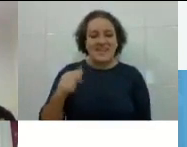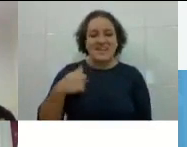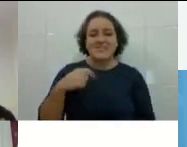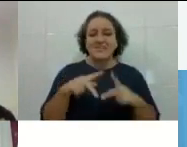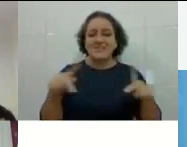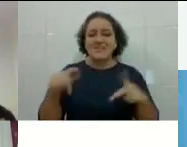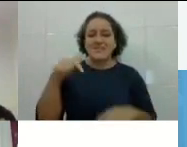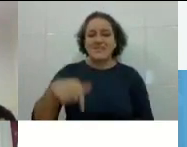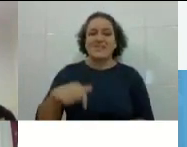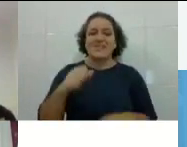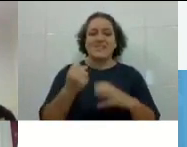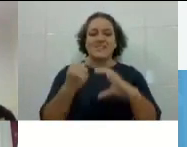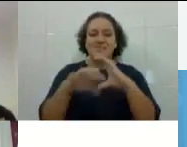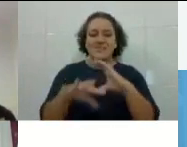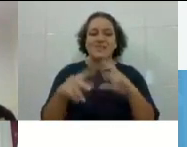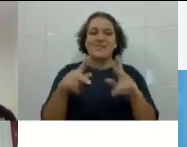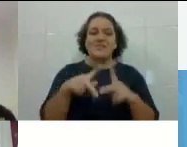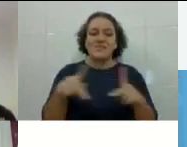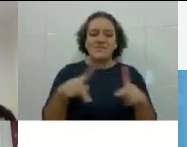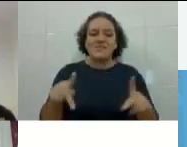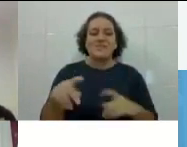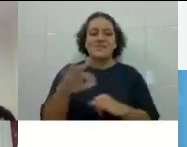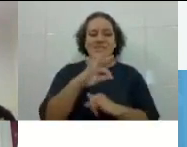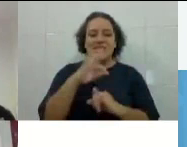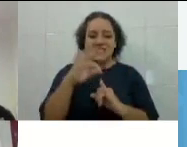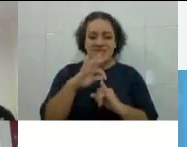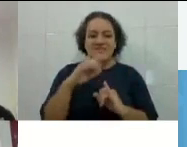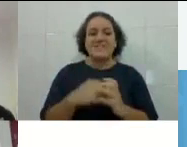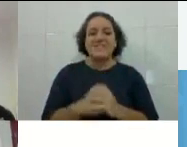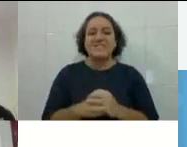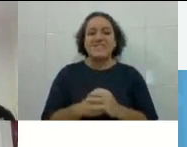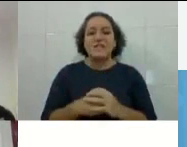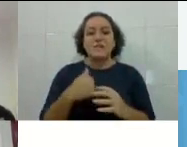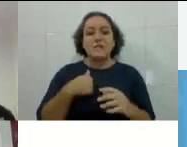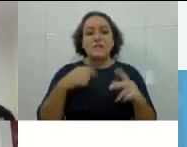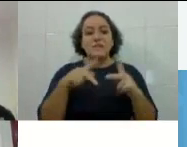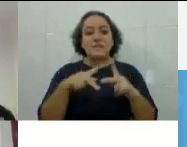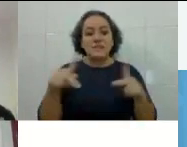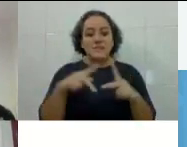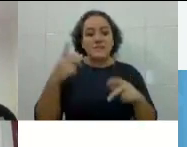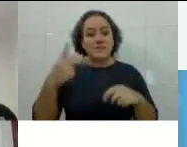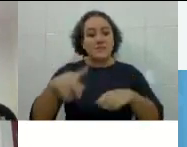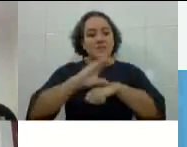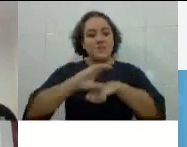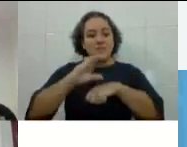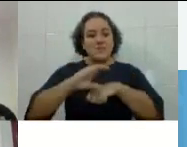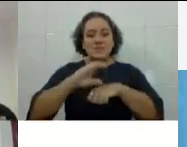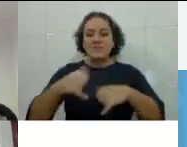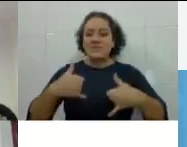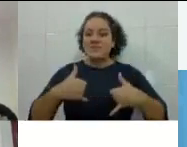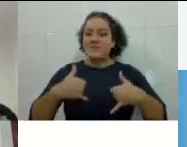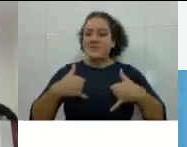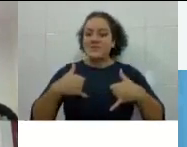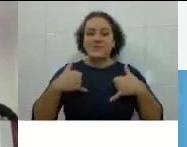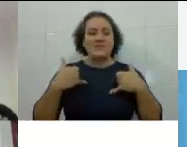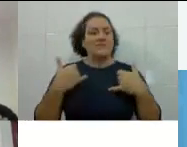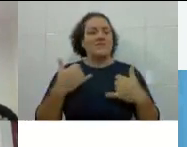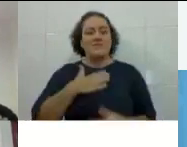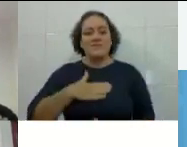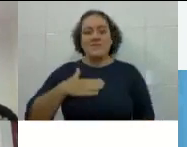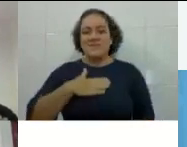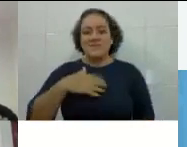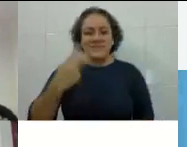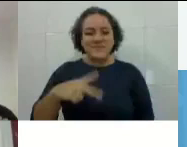professora do IFES, sou professora desse curso com muito orgulho, né? Como a Lidy disse,